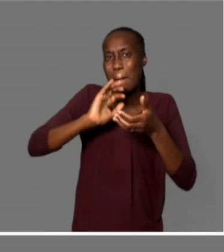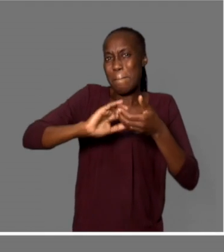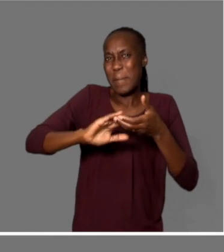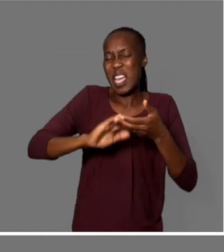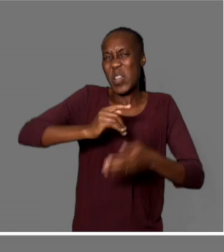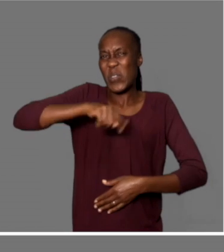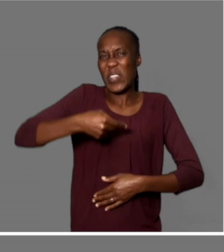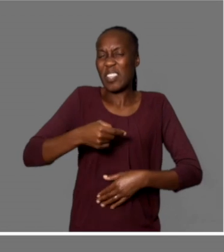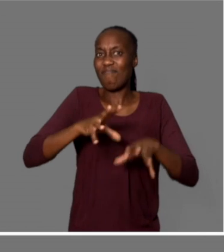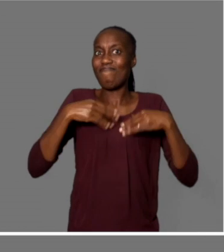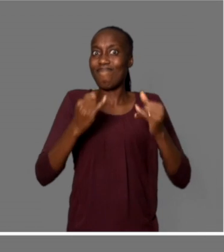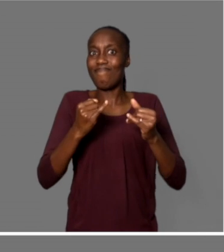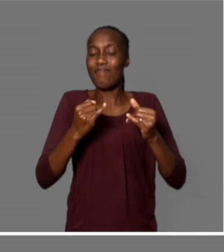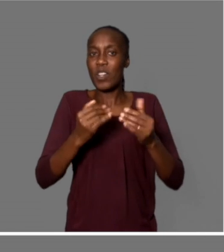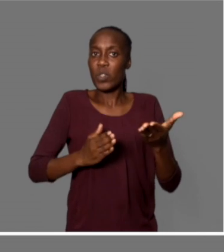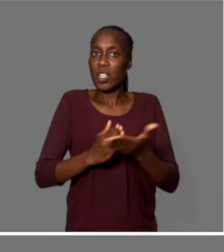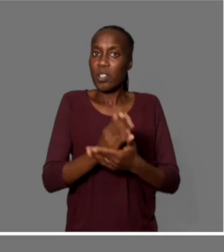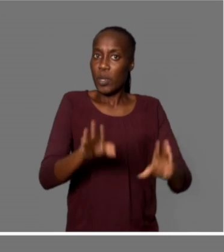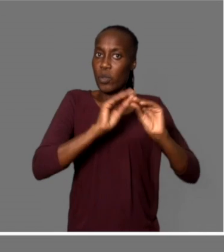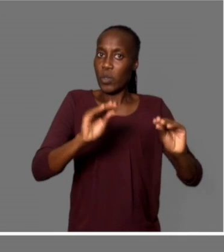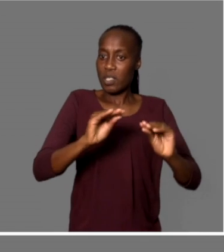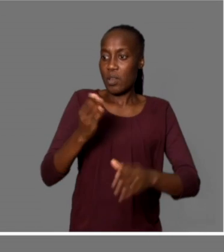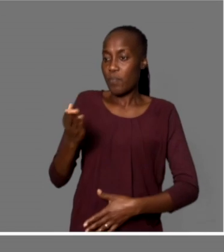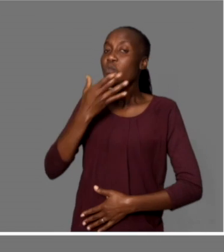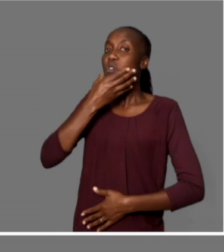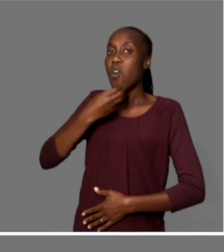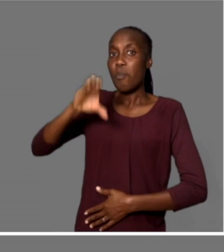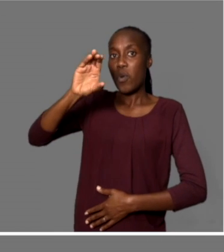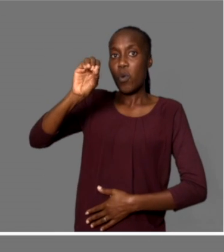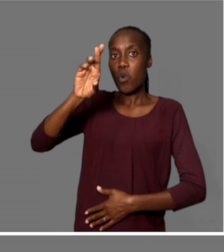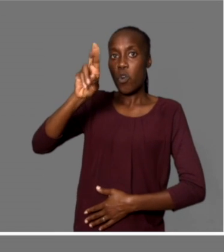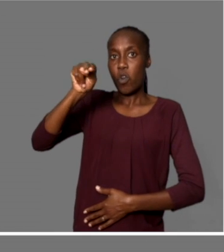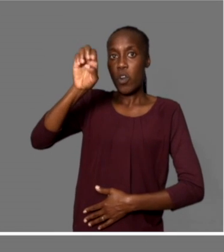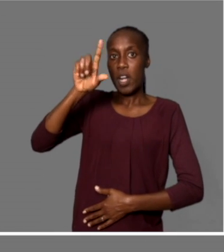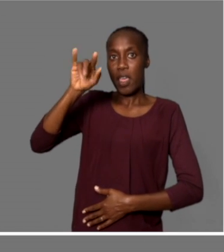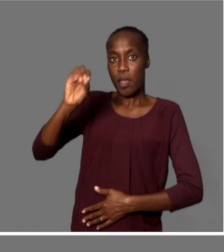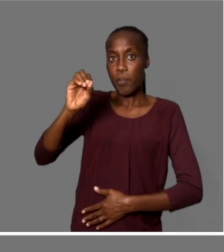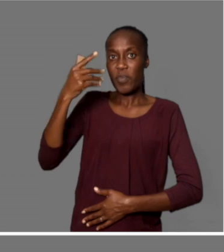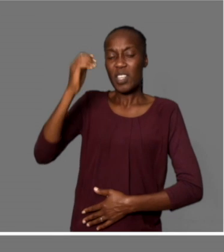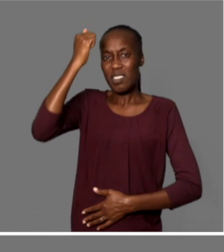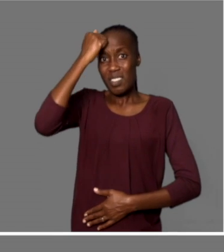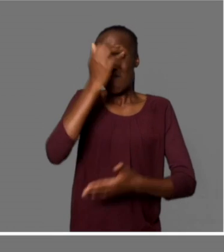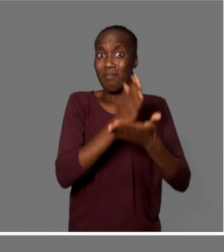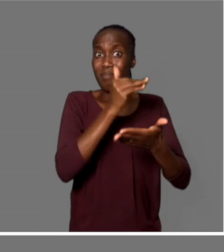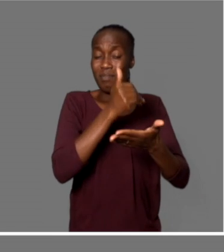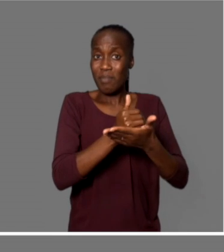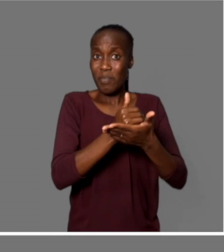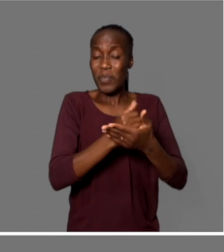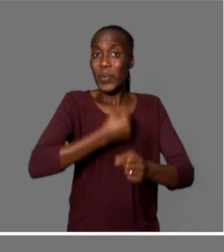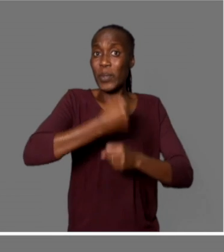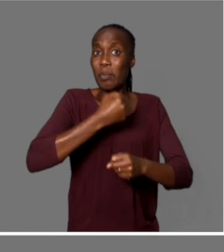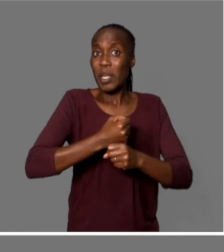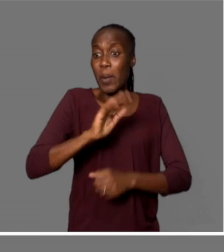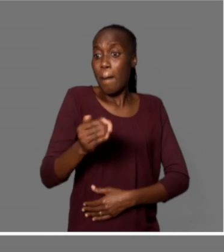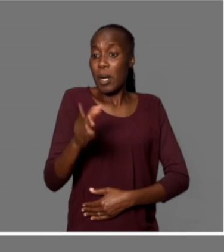mais ou menos a recusar o direito à educação ao Cornélio. E nós sabemos o que é o setor, neste caso, do